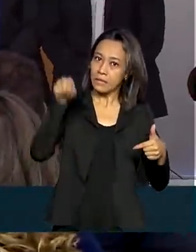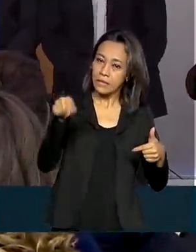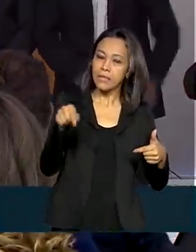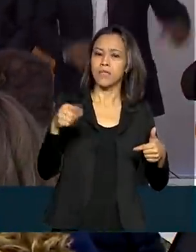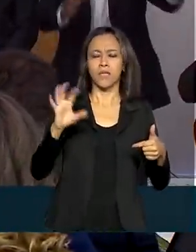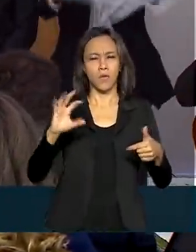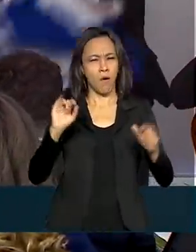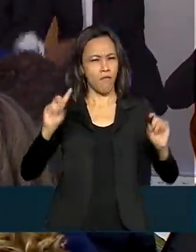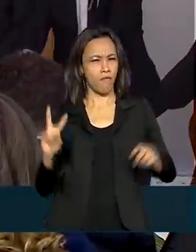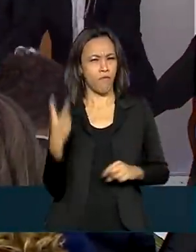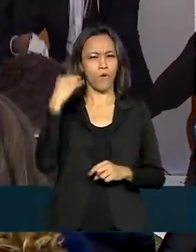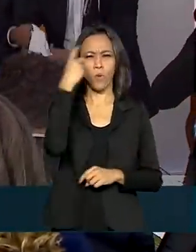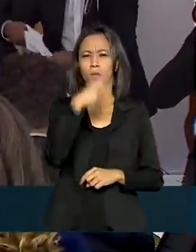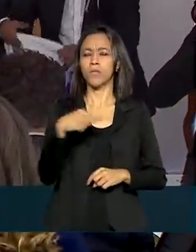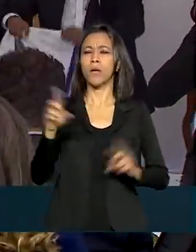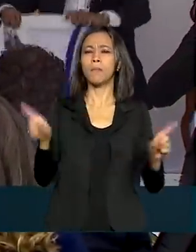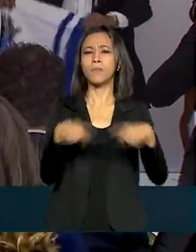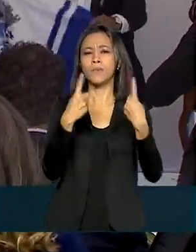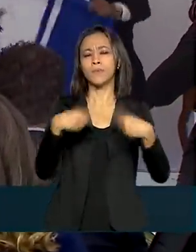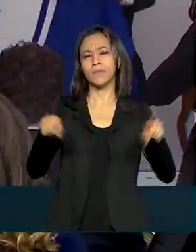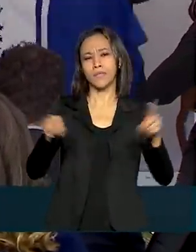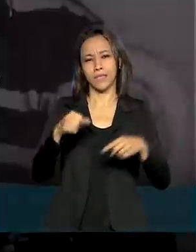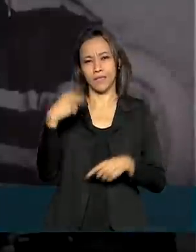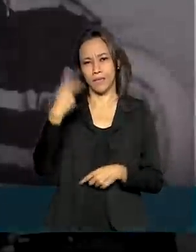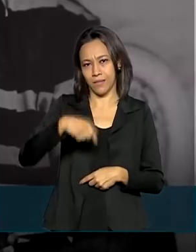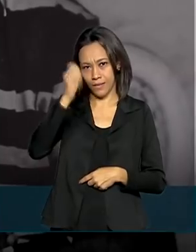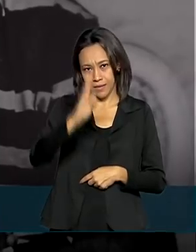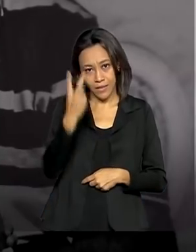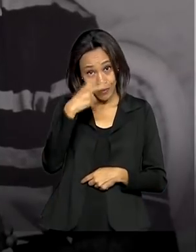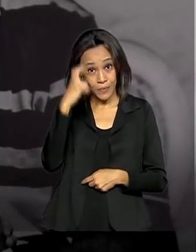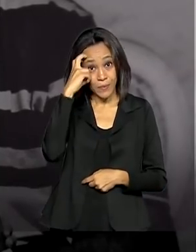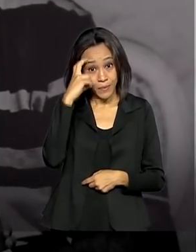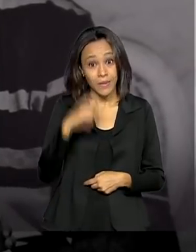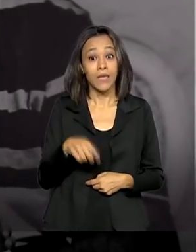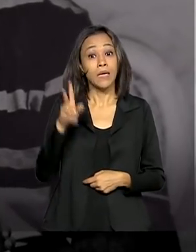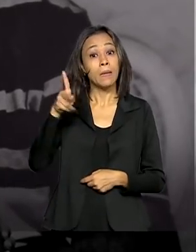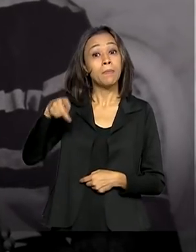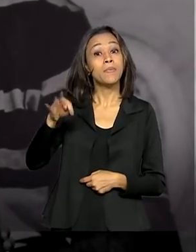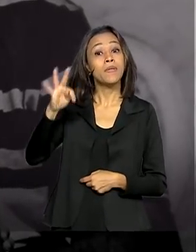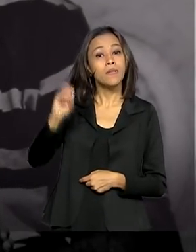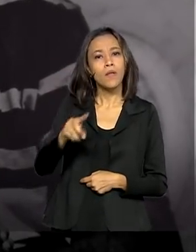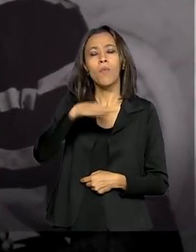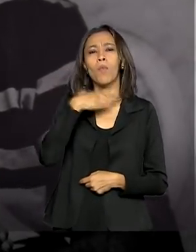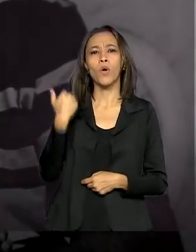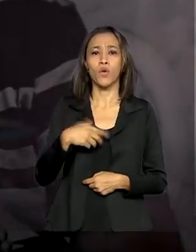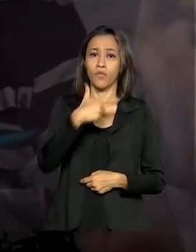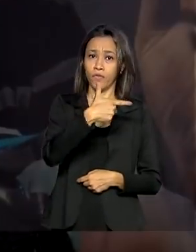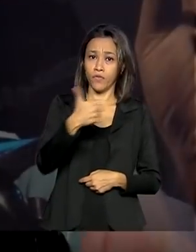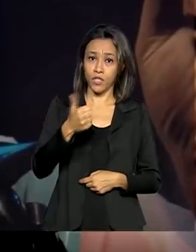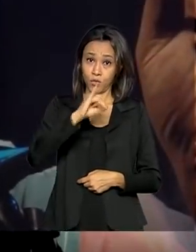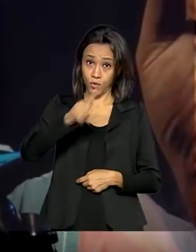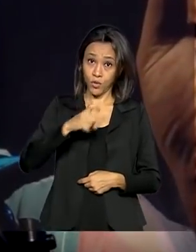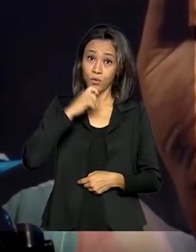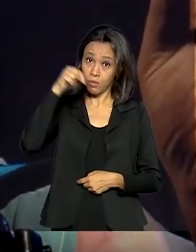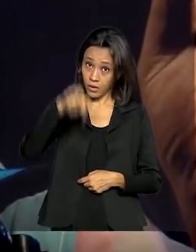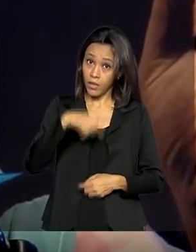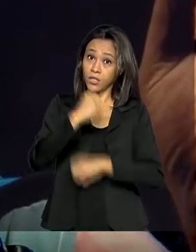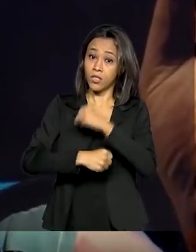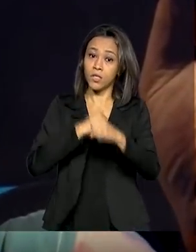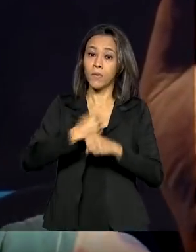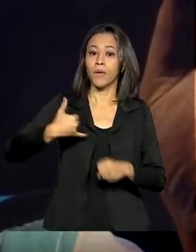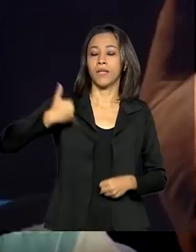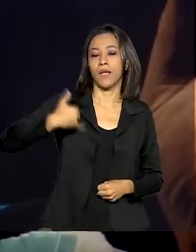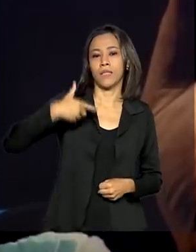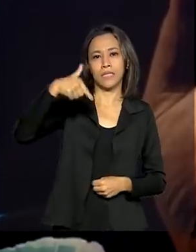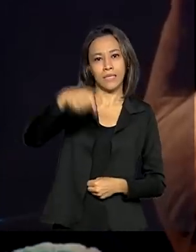da música popular brasileira e da cultura nacional. Pinto do Acordeon morreu no dia 21 de julho deste ano, aos 72